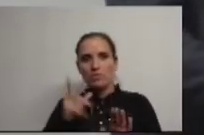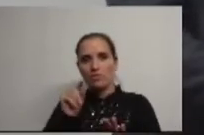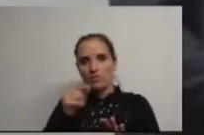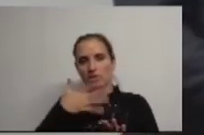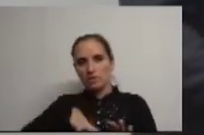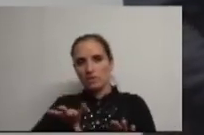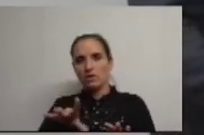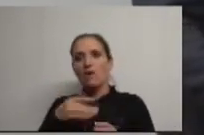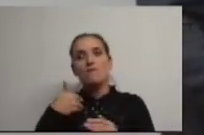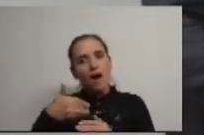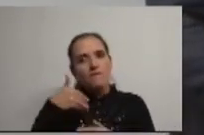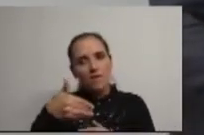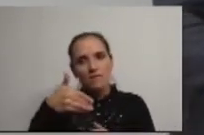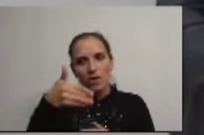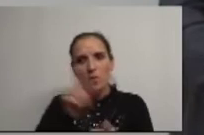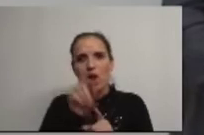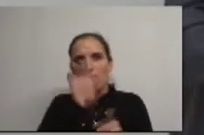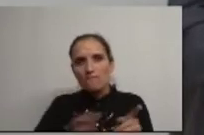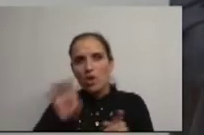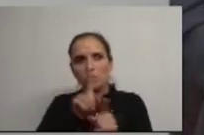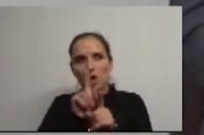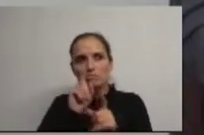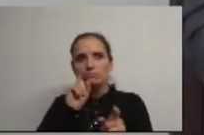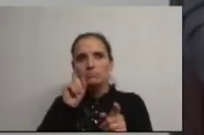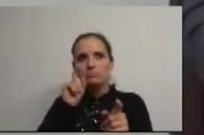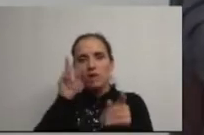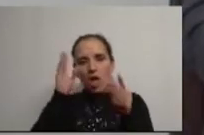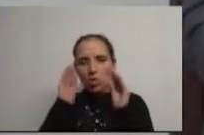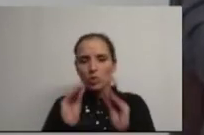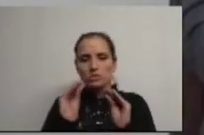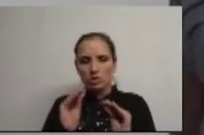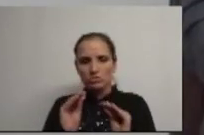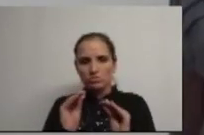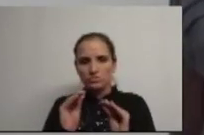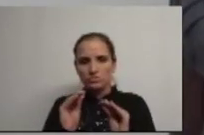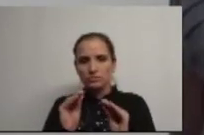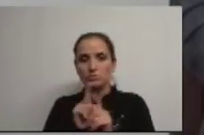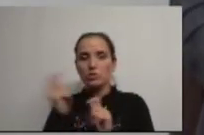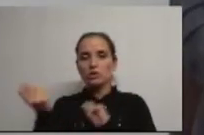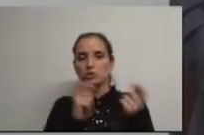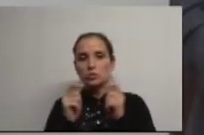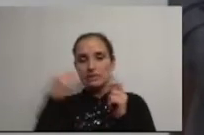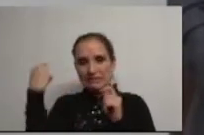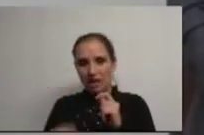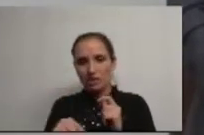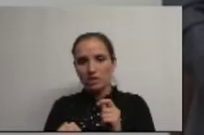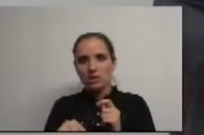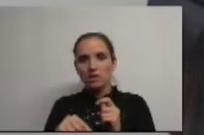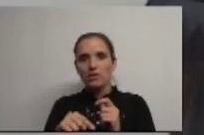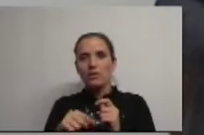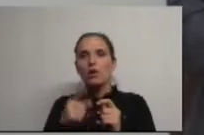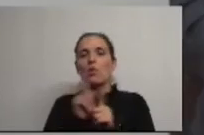também, e vamos fazer uma forte aposta na educação, está em discussão, a